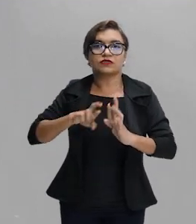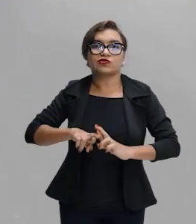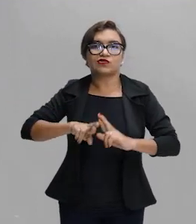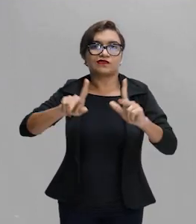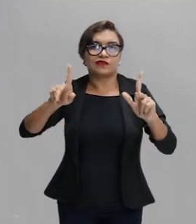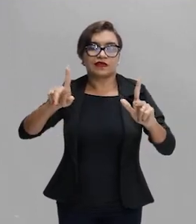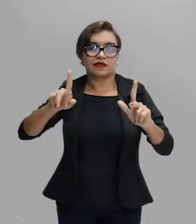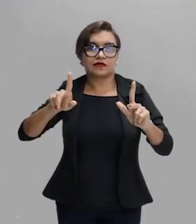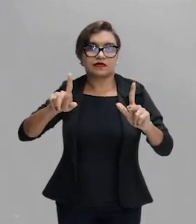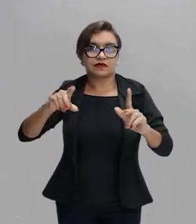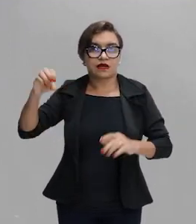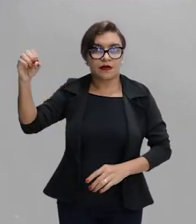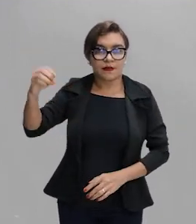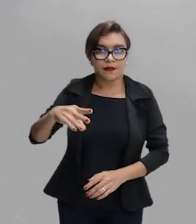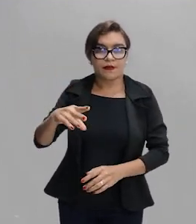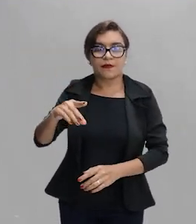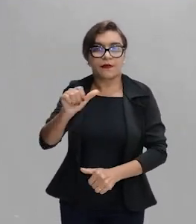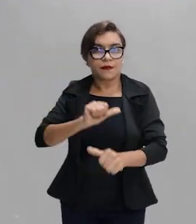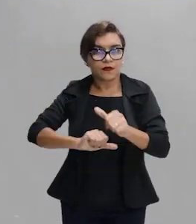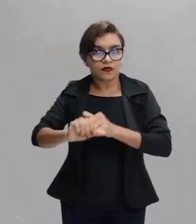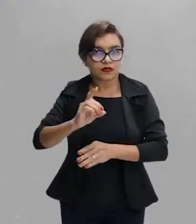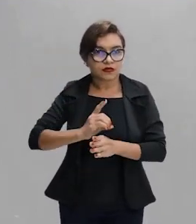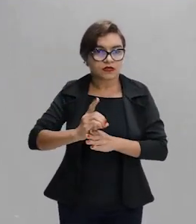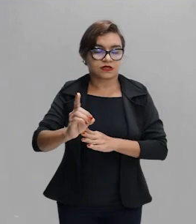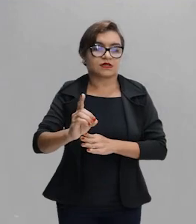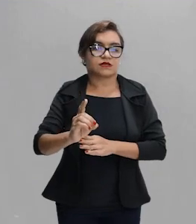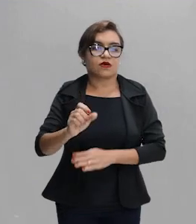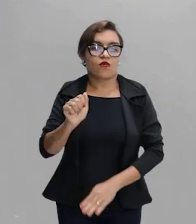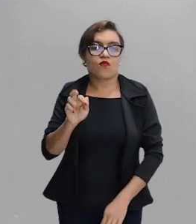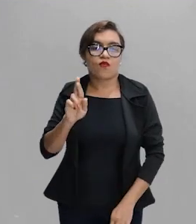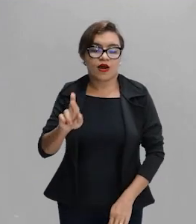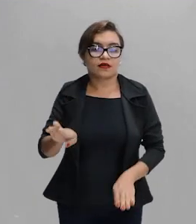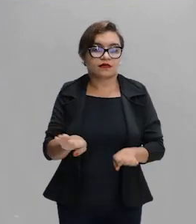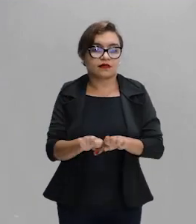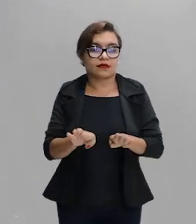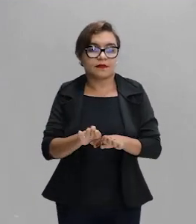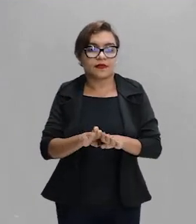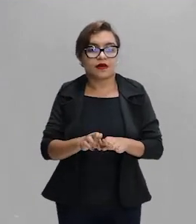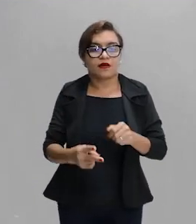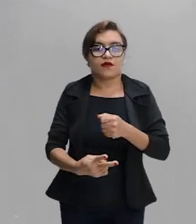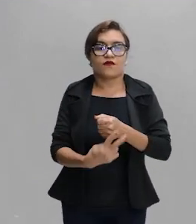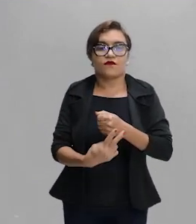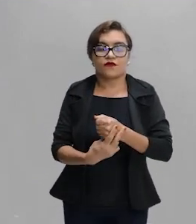né? Dos índices de refração do ar e do vidro logo vai sofrer o desvio